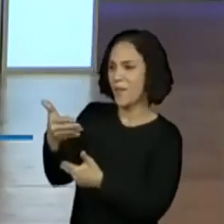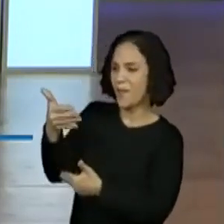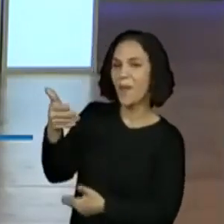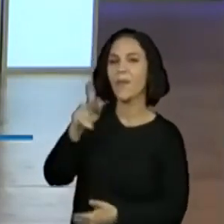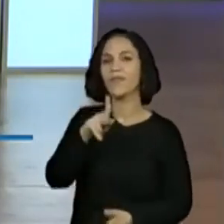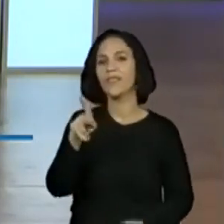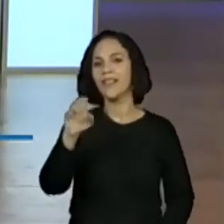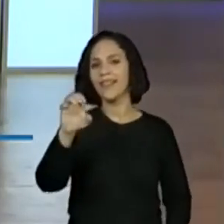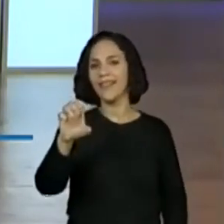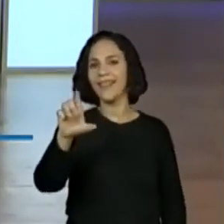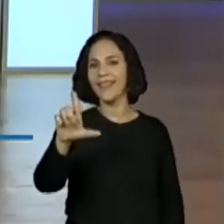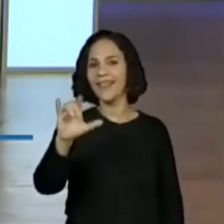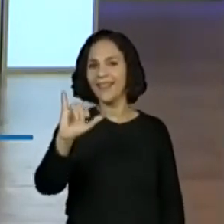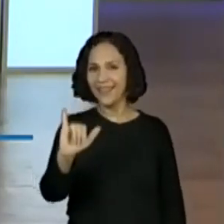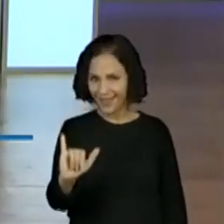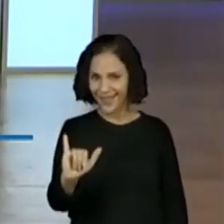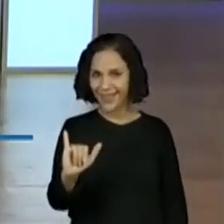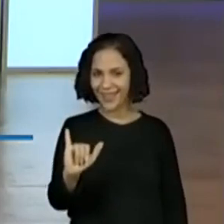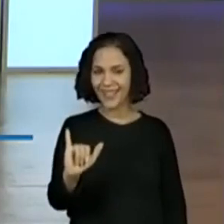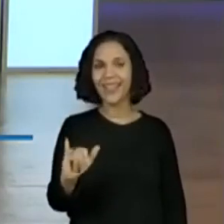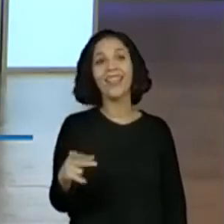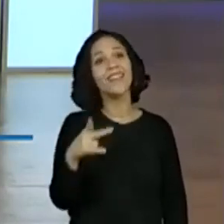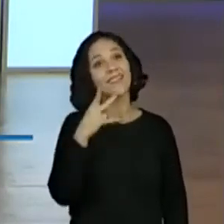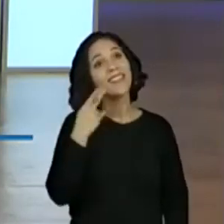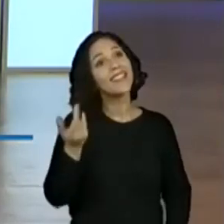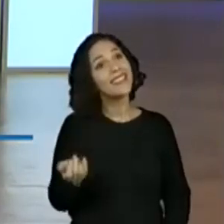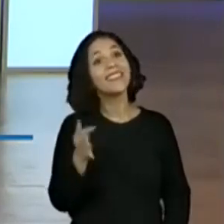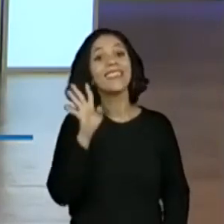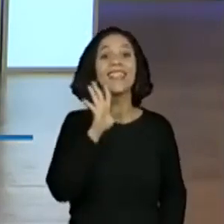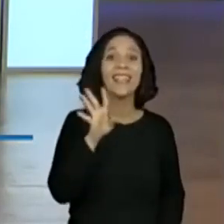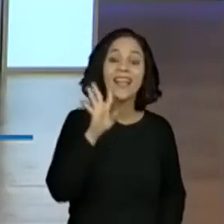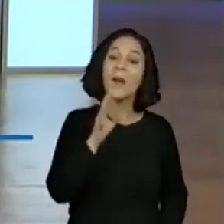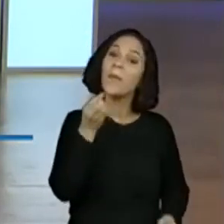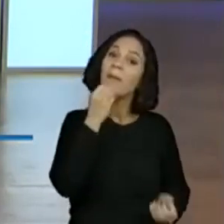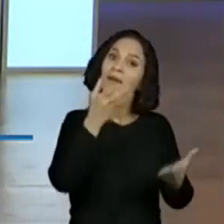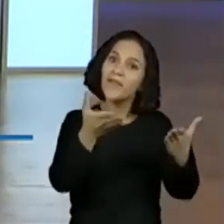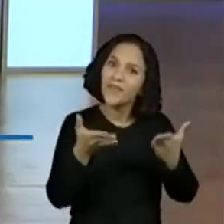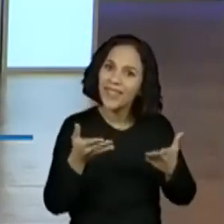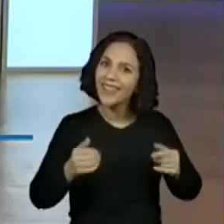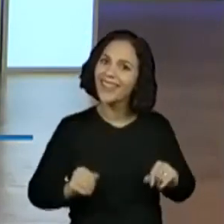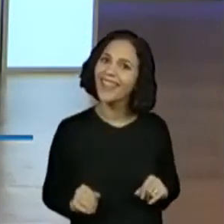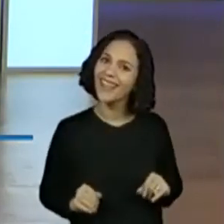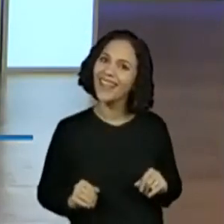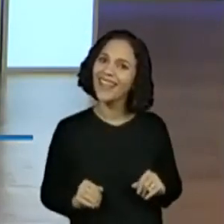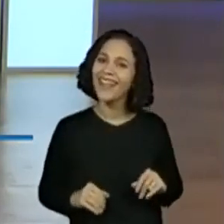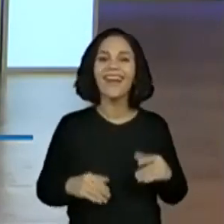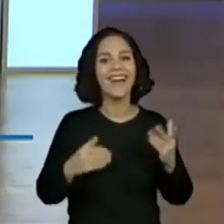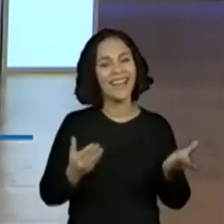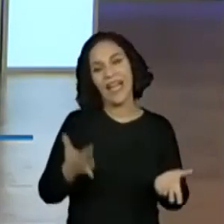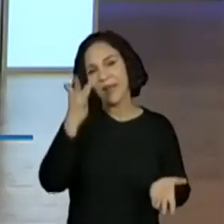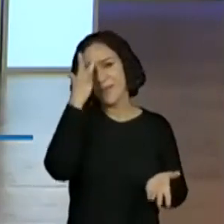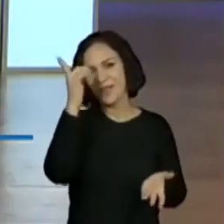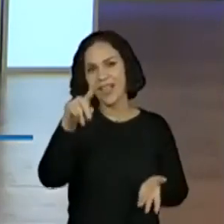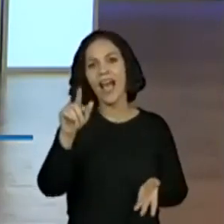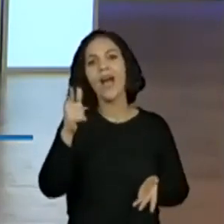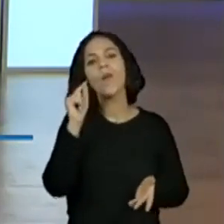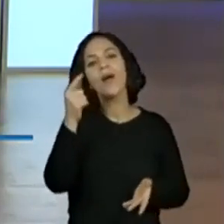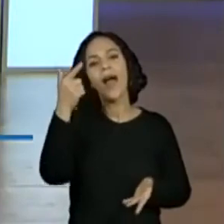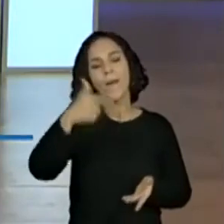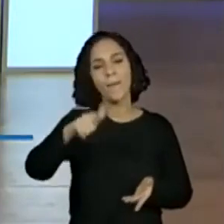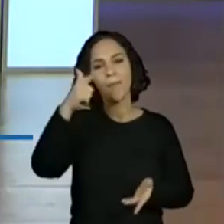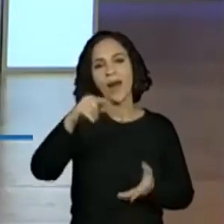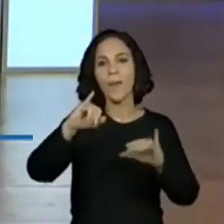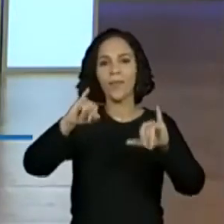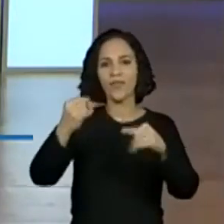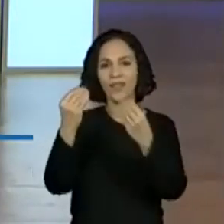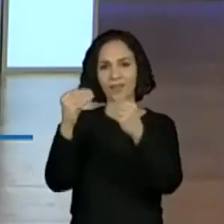Fátima de Oliveira Carvalho. Legal! Bem-vinda! Tem um pessoal já aproveitando e repetindo a habilidade